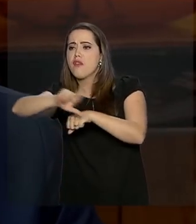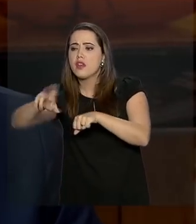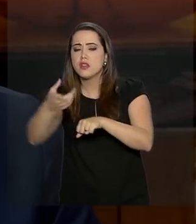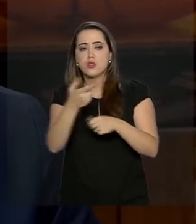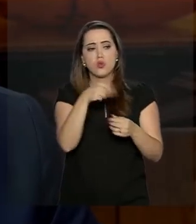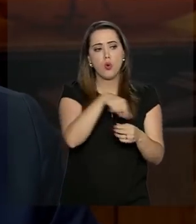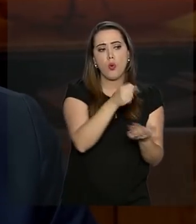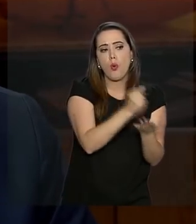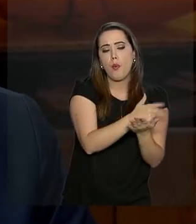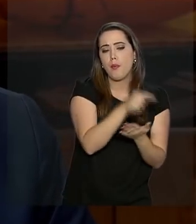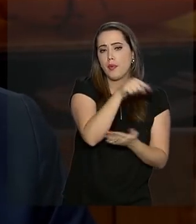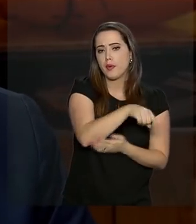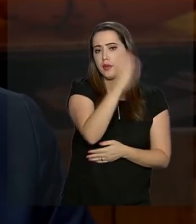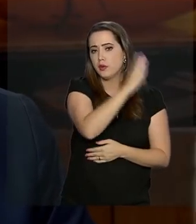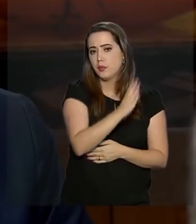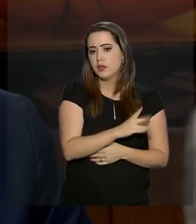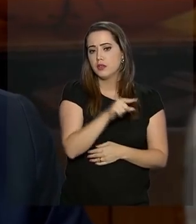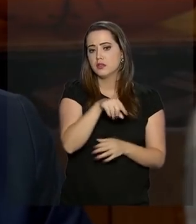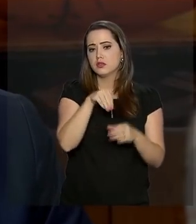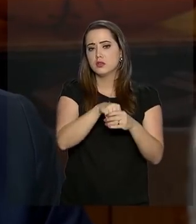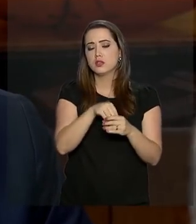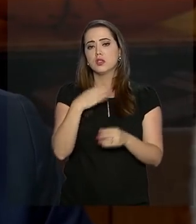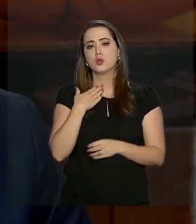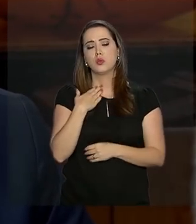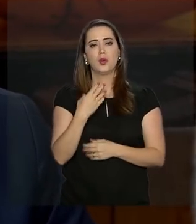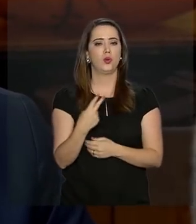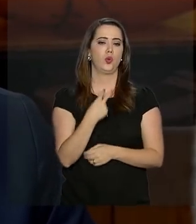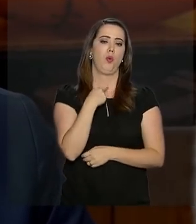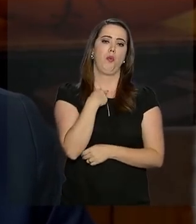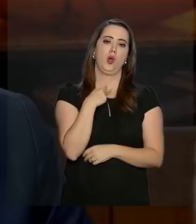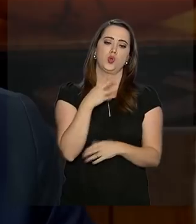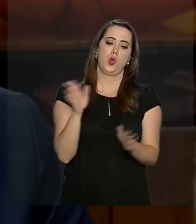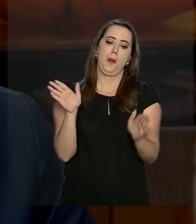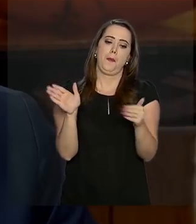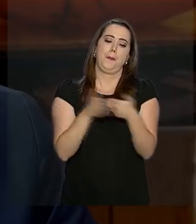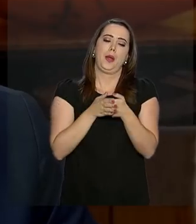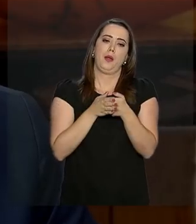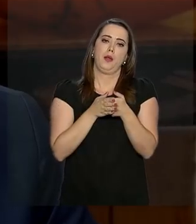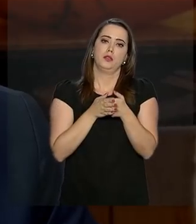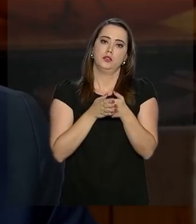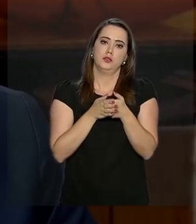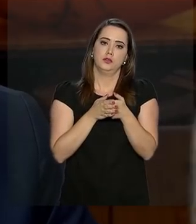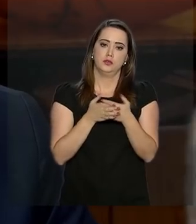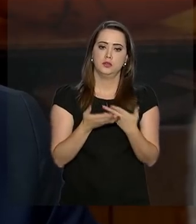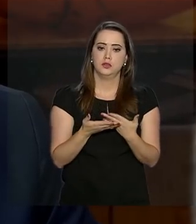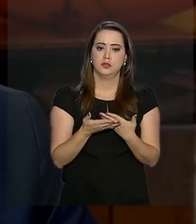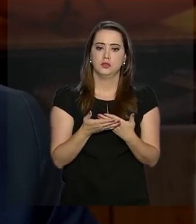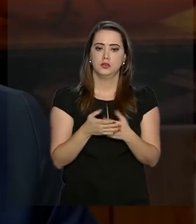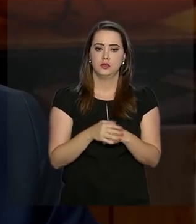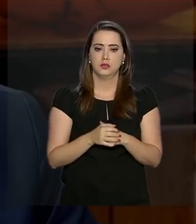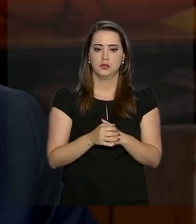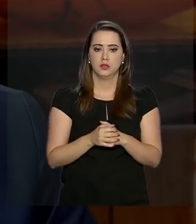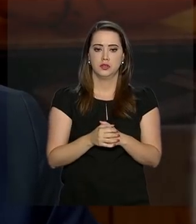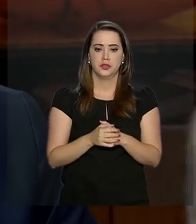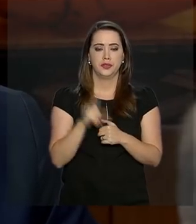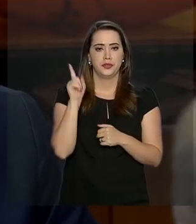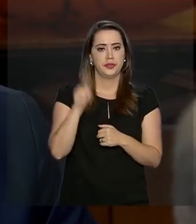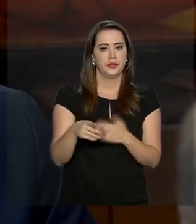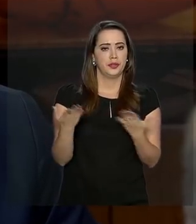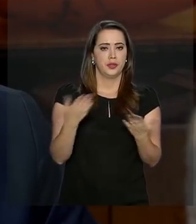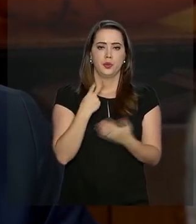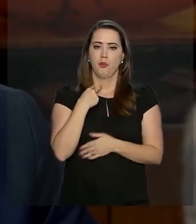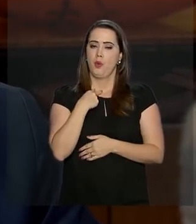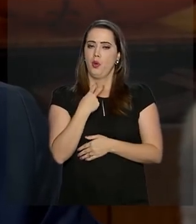comprou isso ou aquilo com o dinheiro do BNDES lá dentro daquele banco. Esse banco não pode continuar sendo...